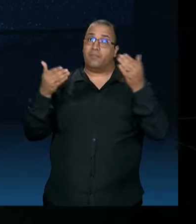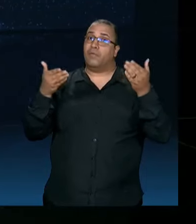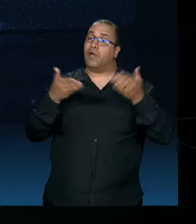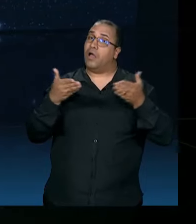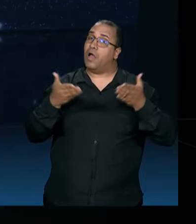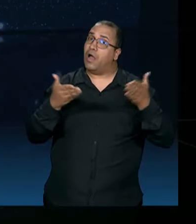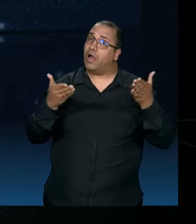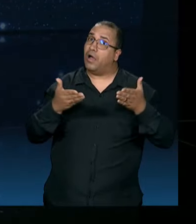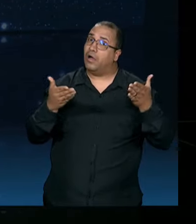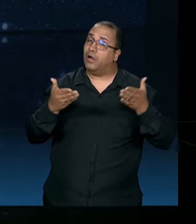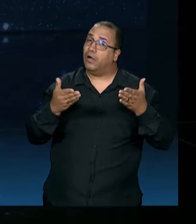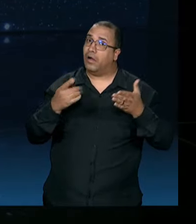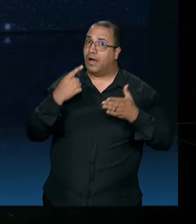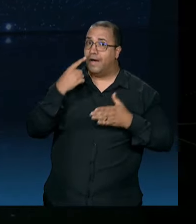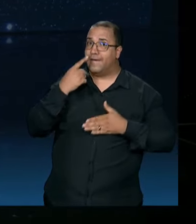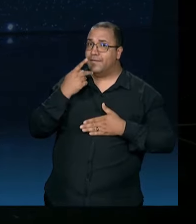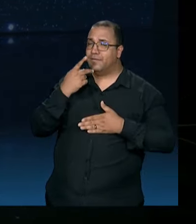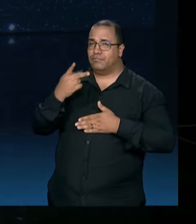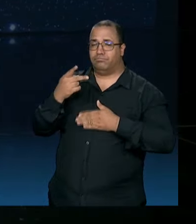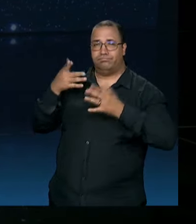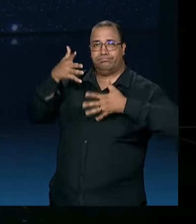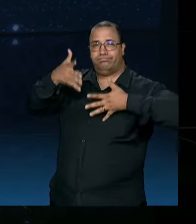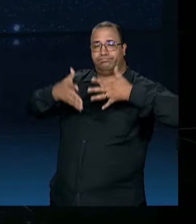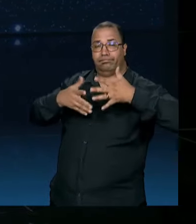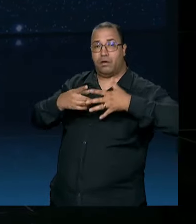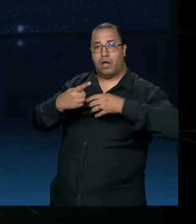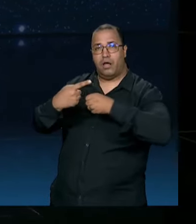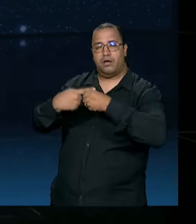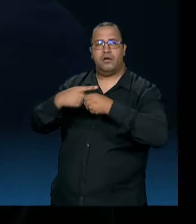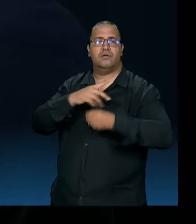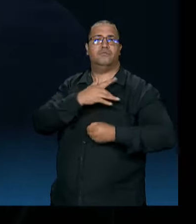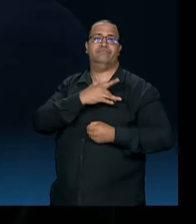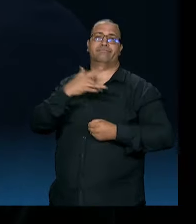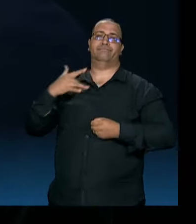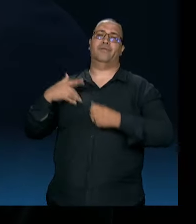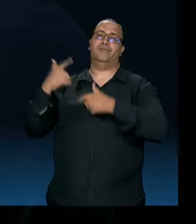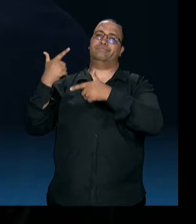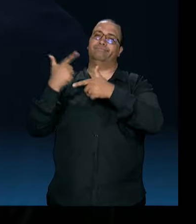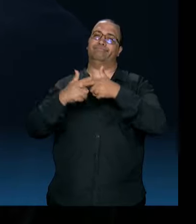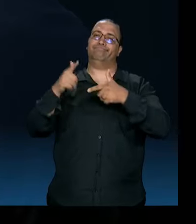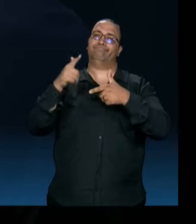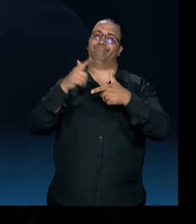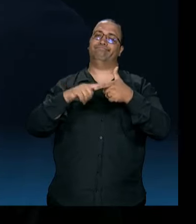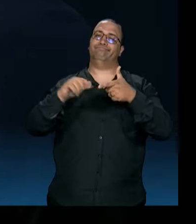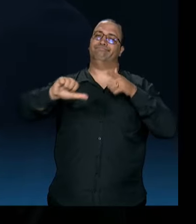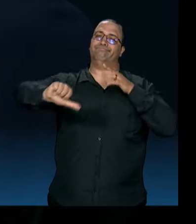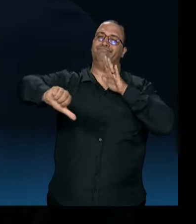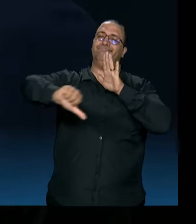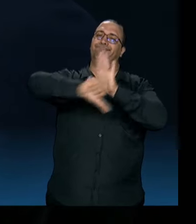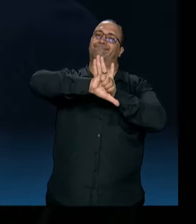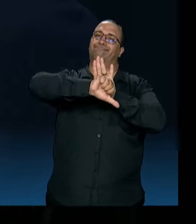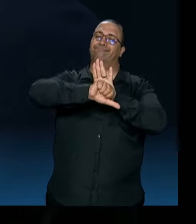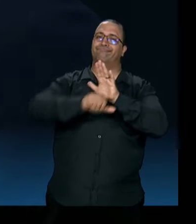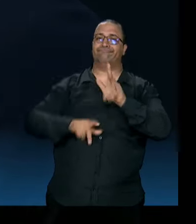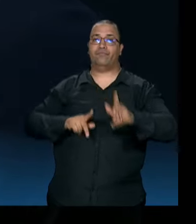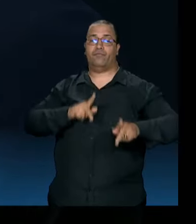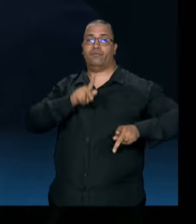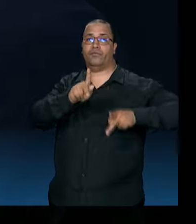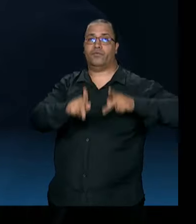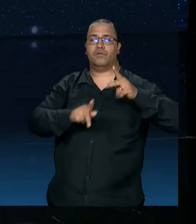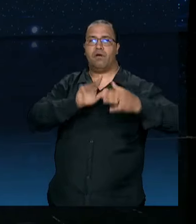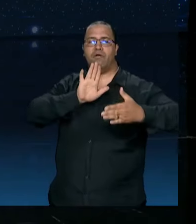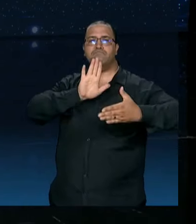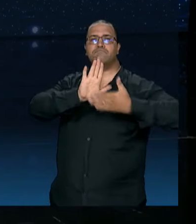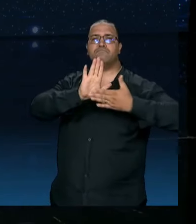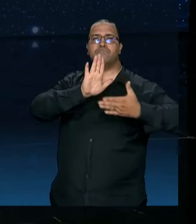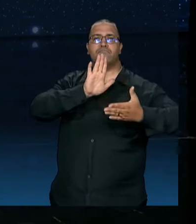Silêncio. Falando sobre a cidade, Ricardo, o plano da saúde hoje é grave, é um dos temas mais graves da população, eu estou propondo o Poupa